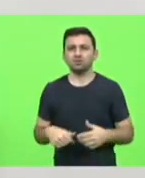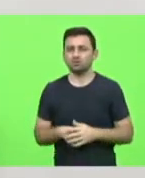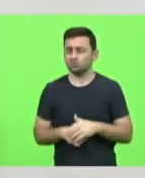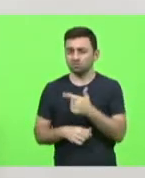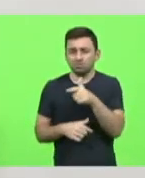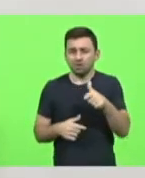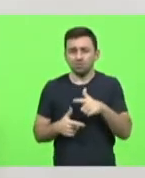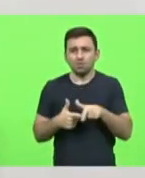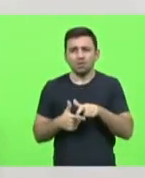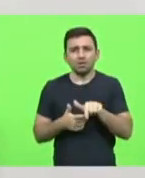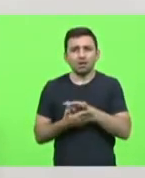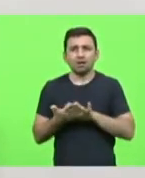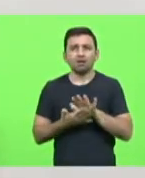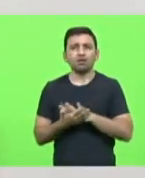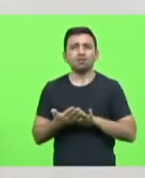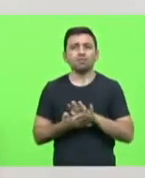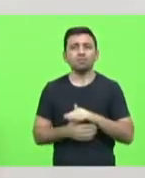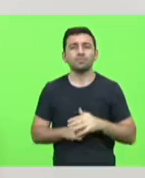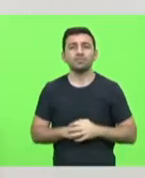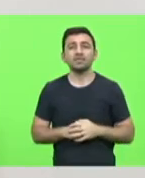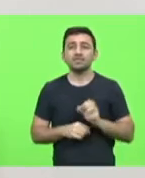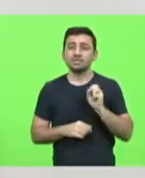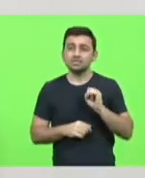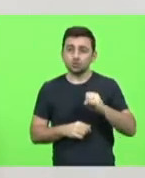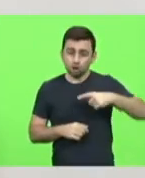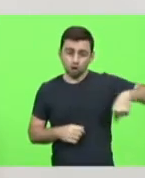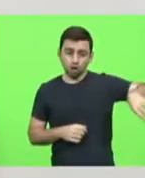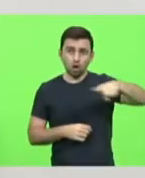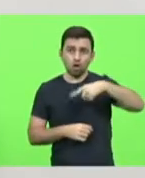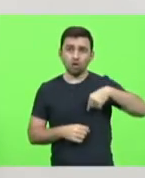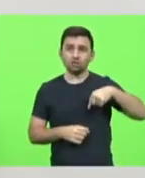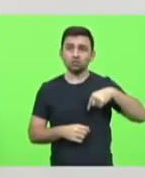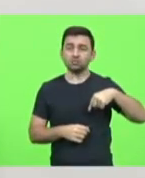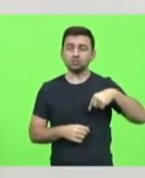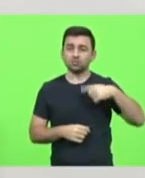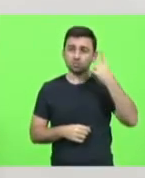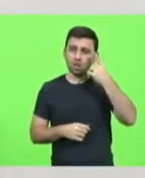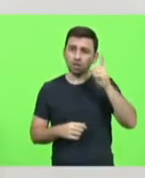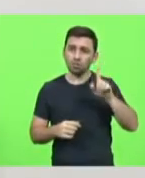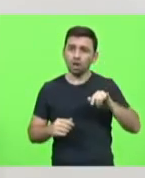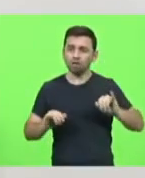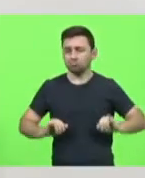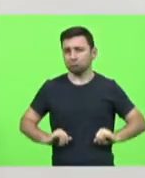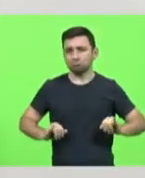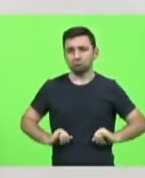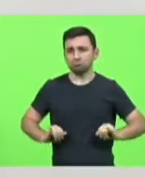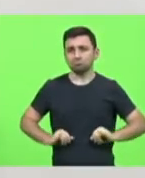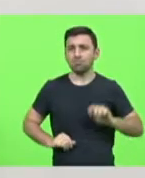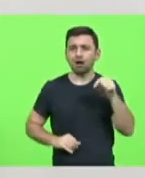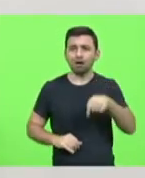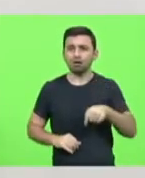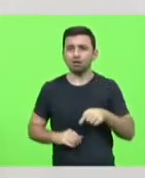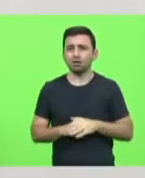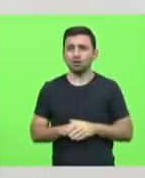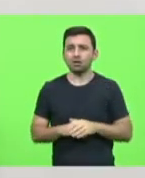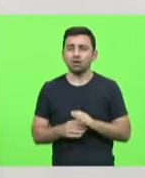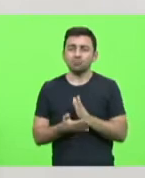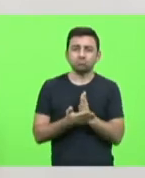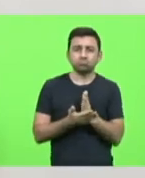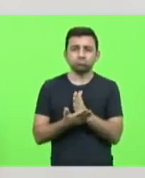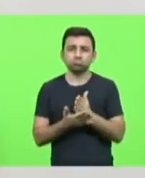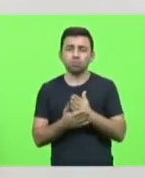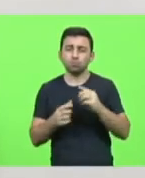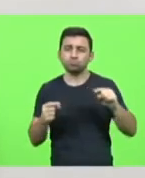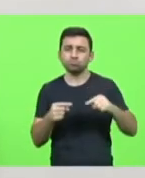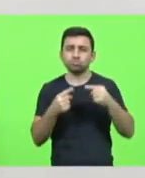E mesmo que houvesse desgaste, nós estamos aqui justamente para sofrer esse desgaste que existe entre o entrechoque de opiniões.